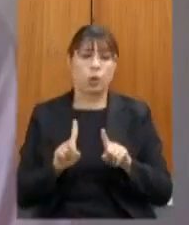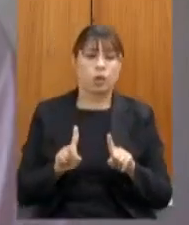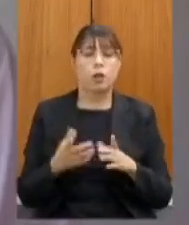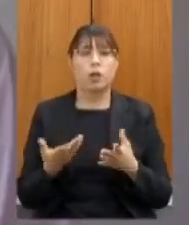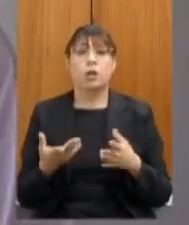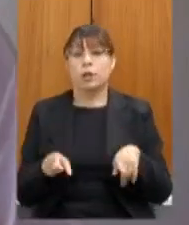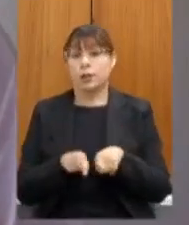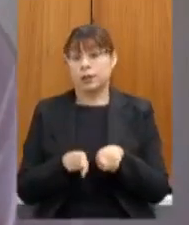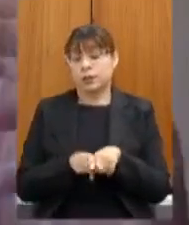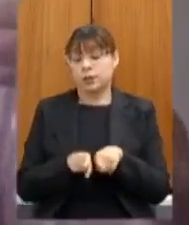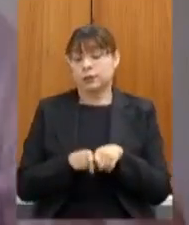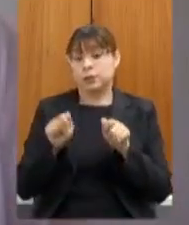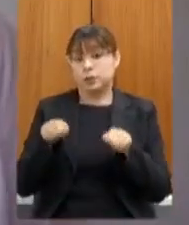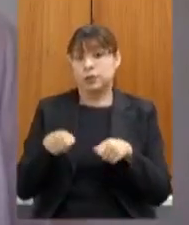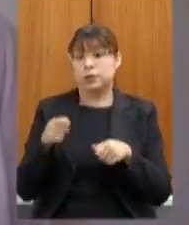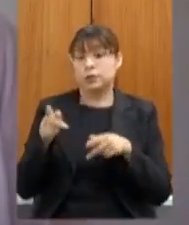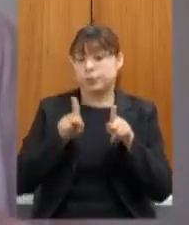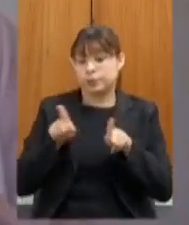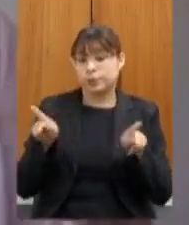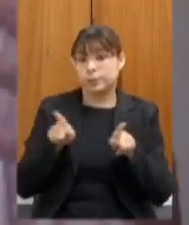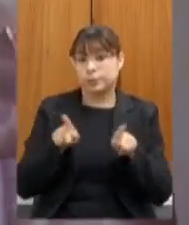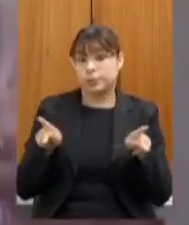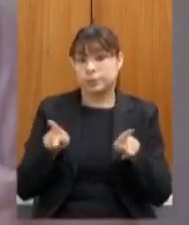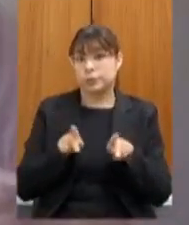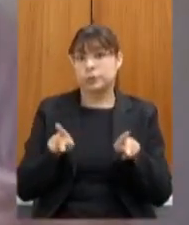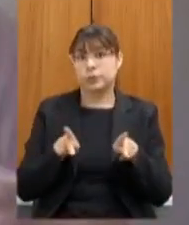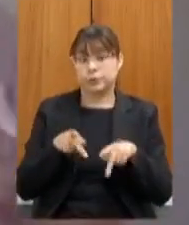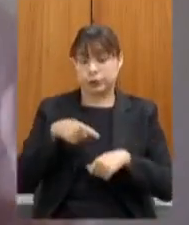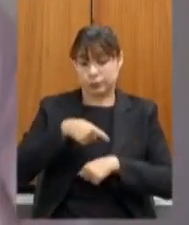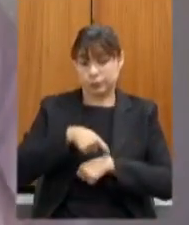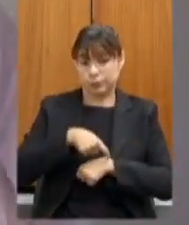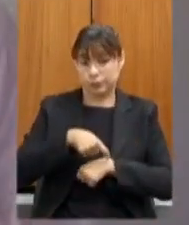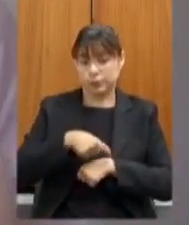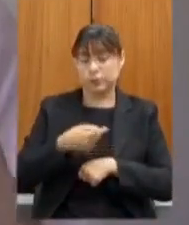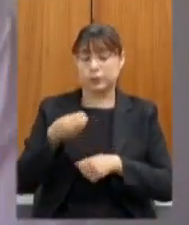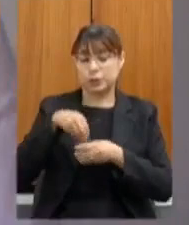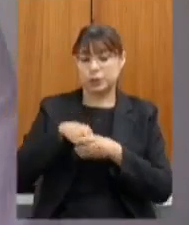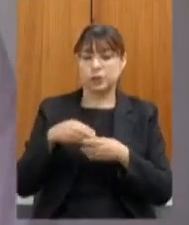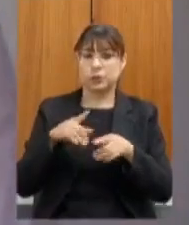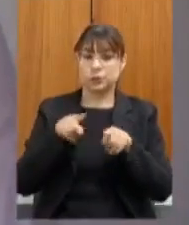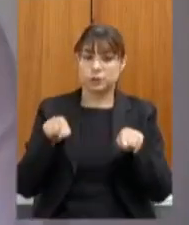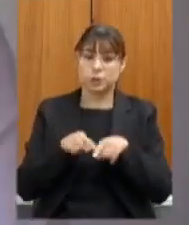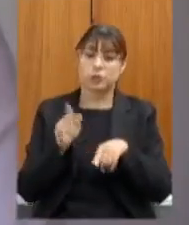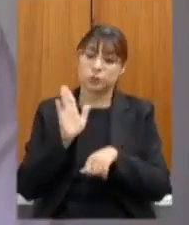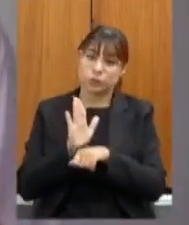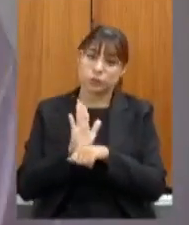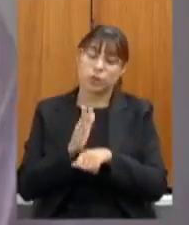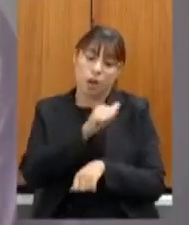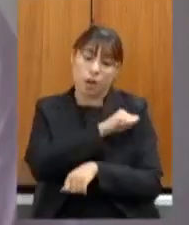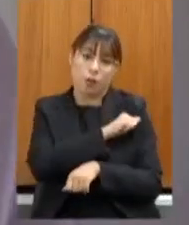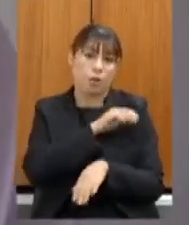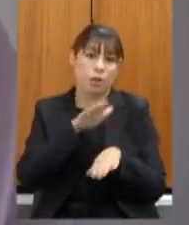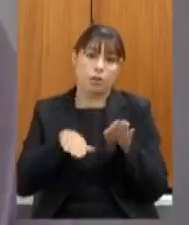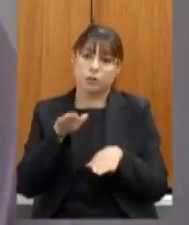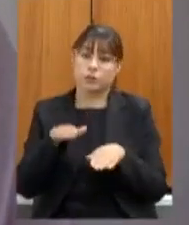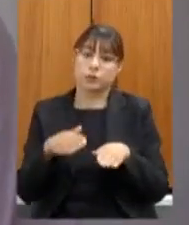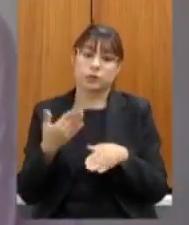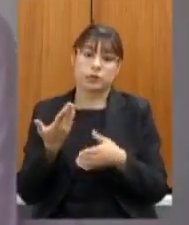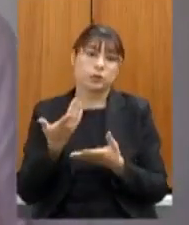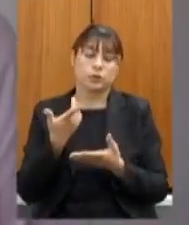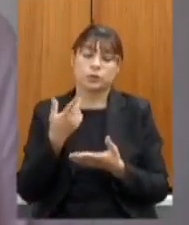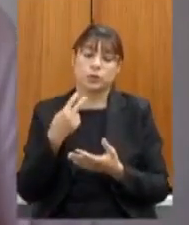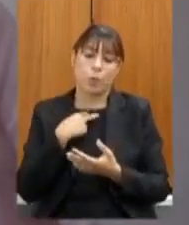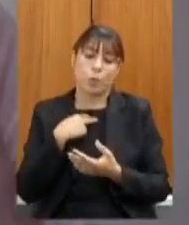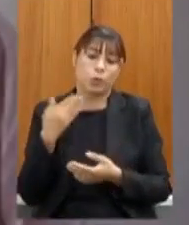também para permitir que os professores possam em sua carga horária de sala de aula amparar aqueles alunos que porventura não estejam presencialmente